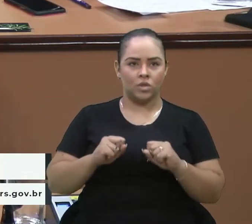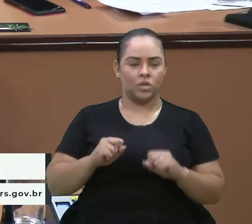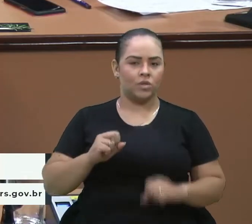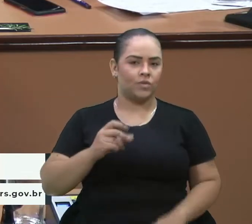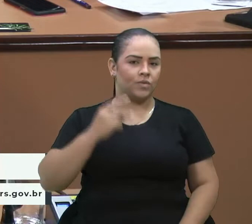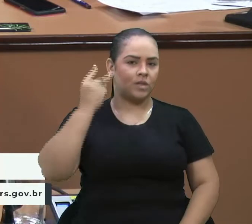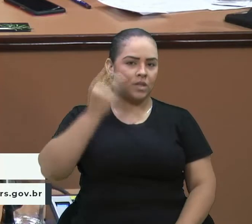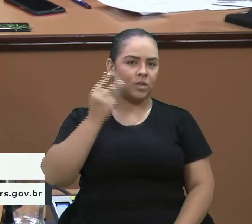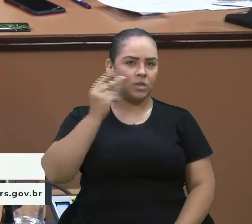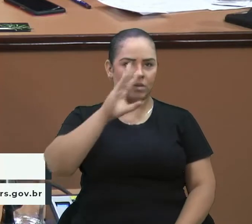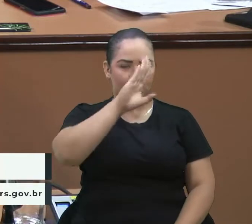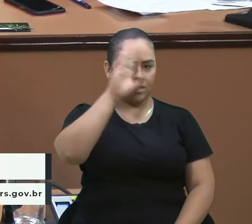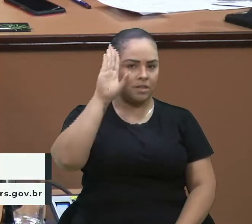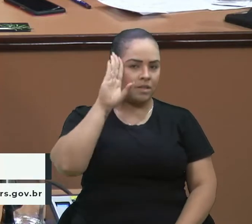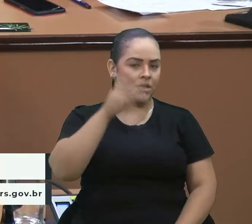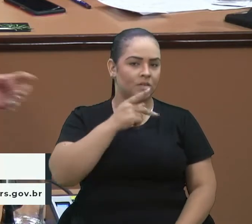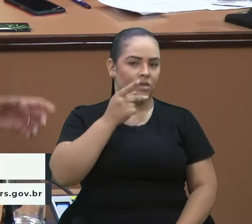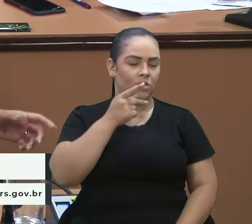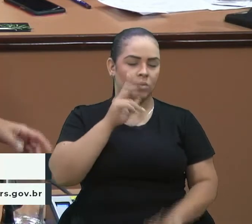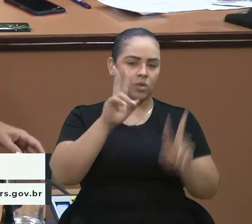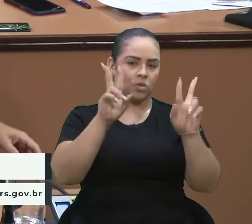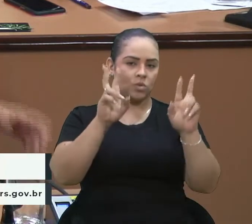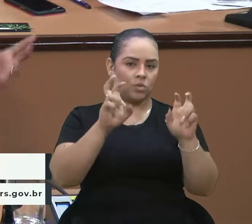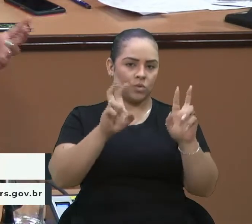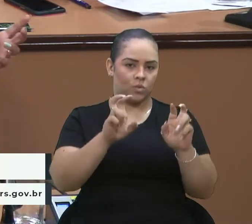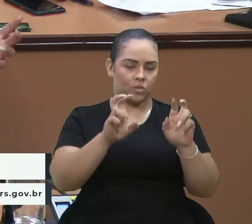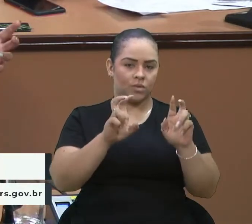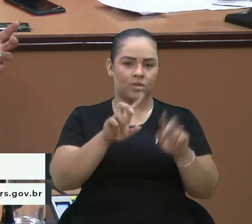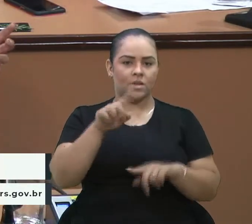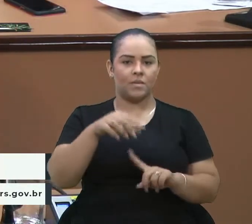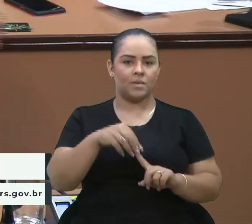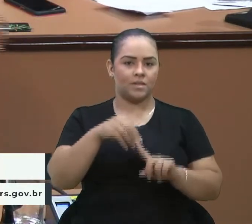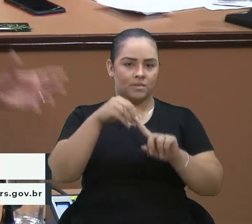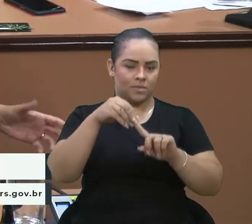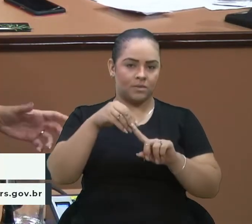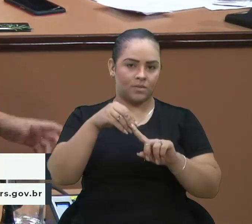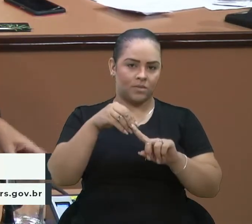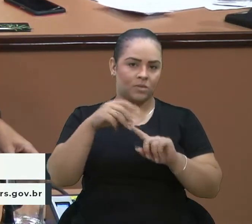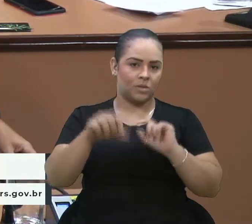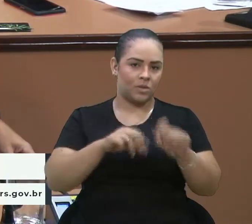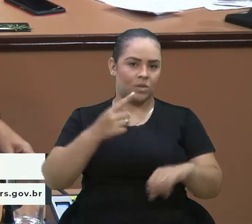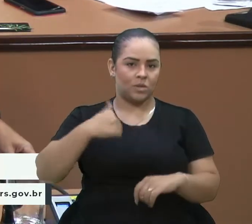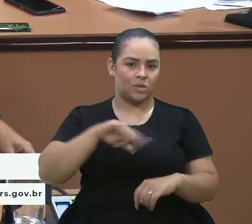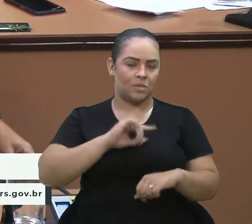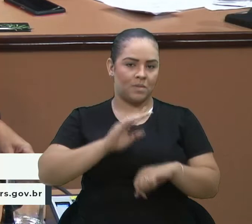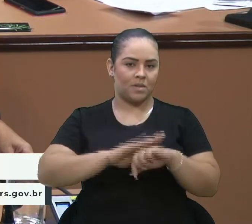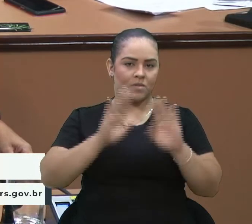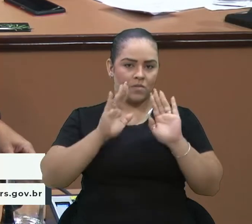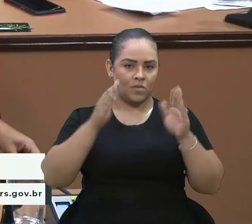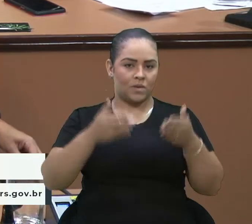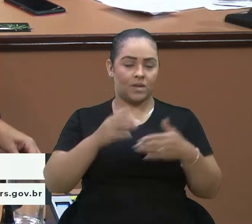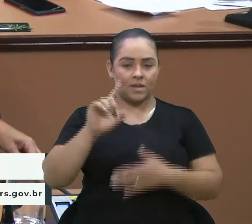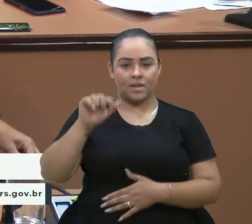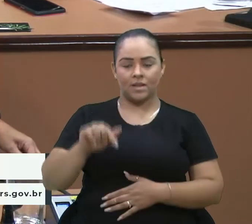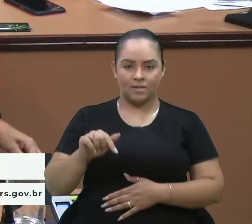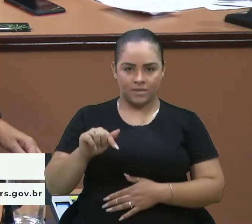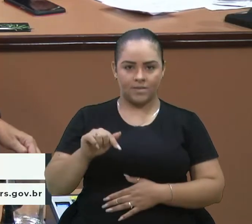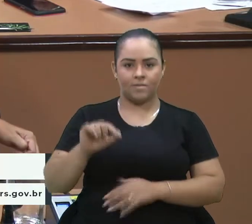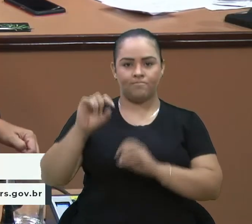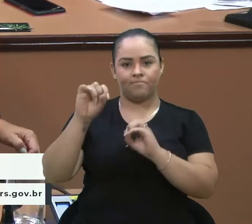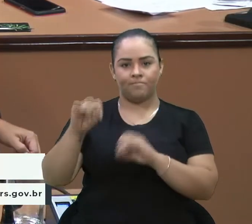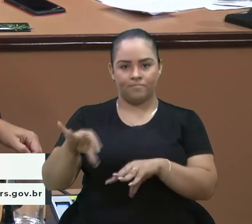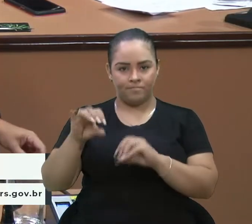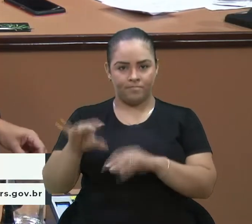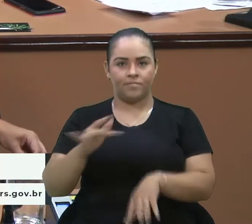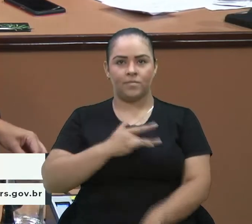Bressan falou sobre os temas que são prioritários mesmo, aqueles que a gente mais foca, que são educação,